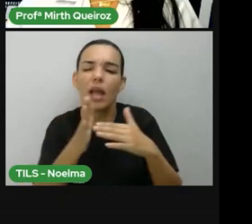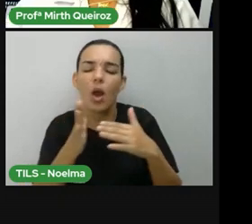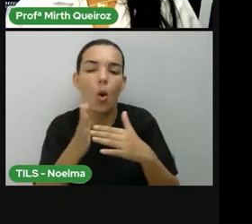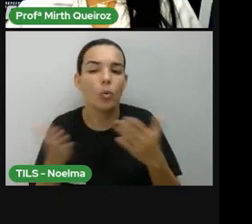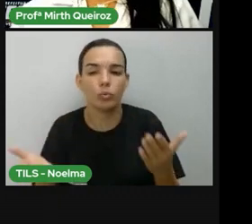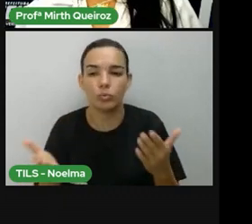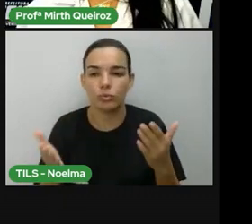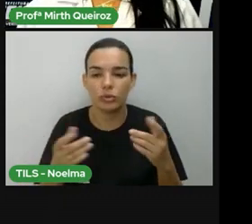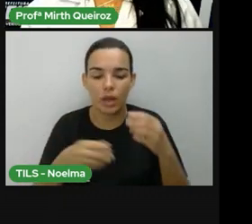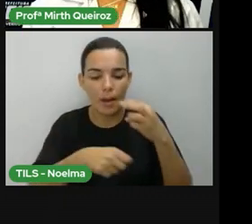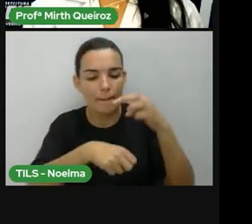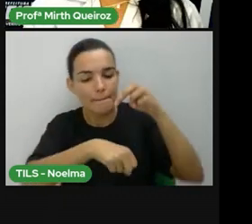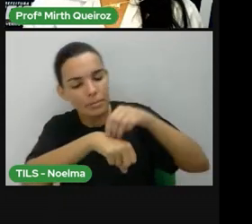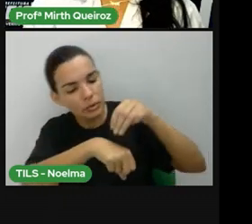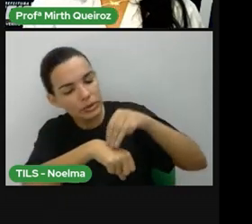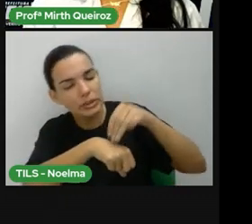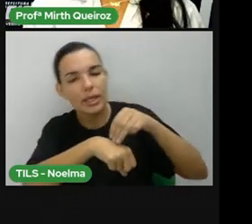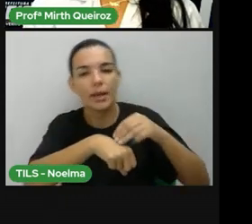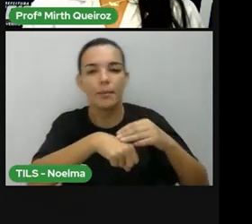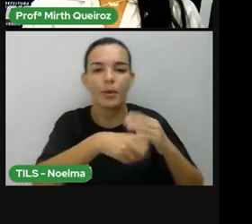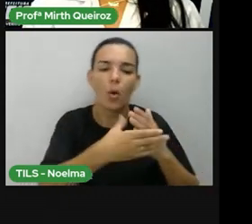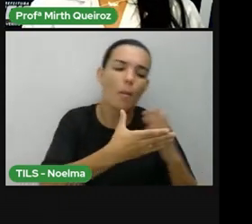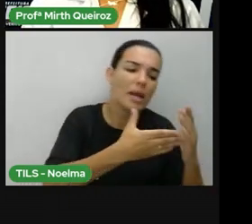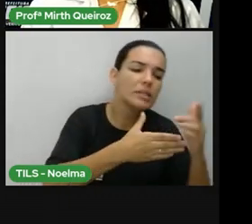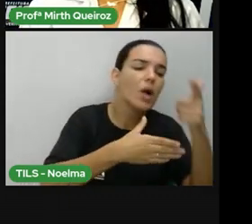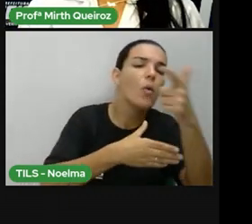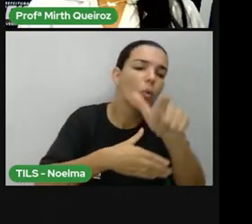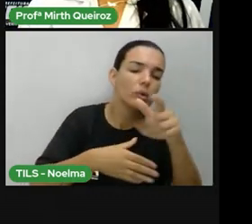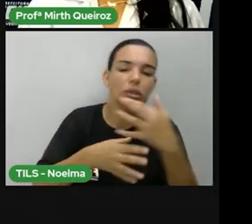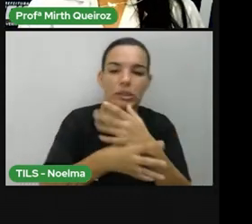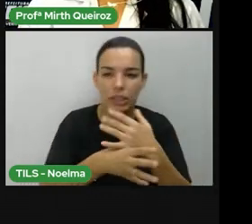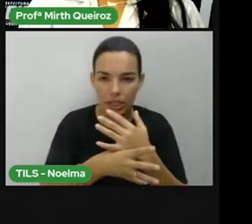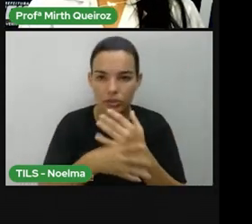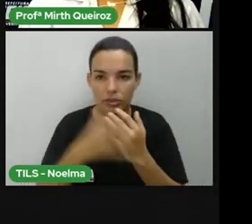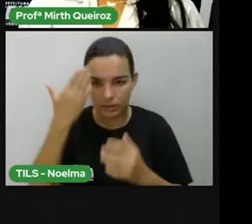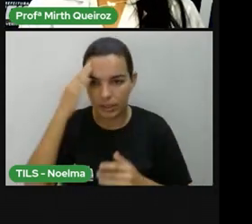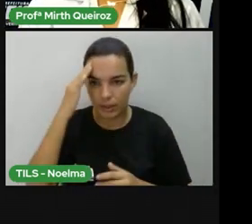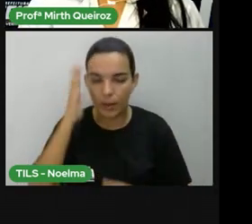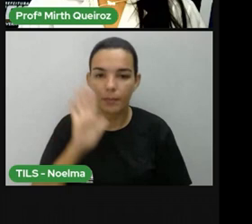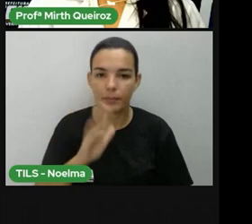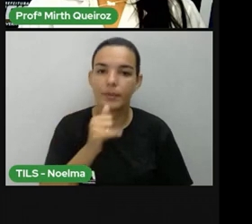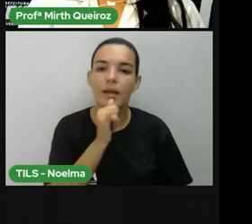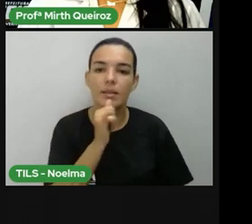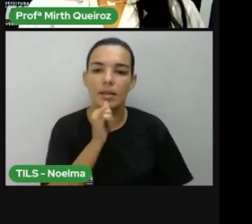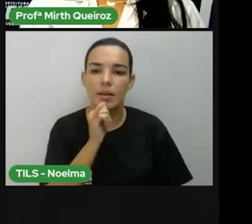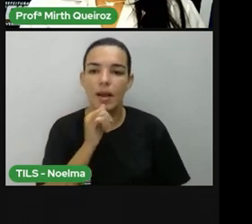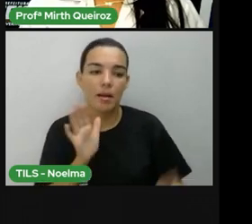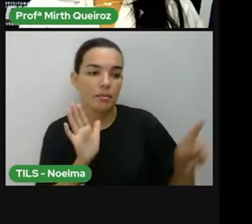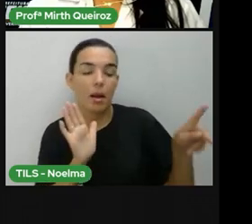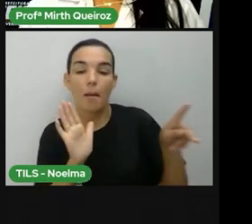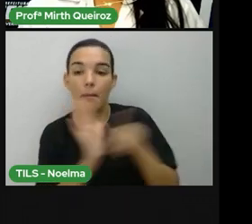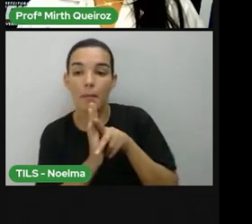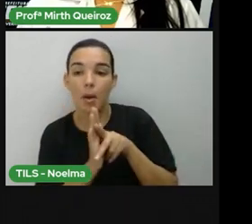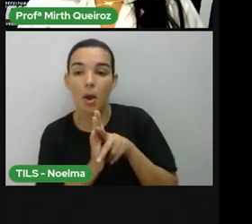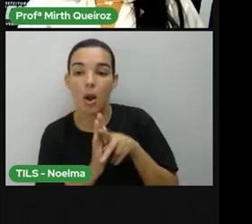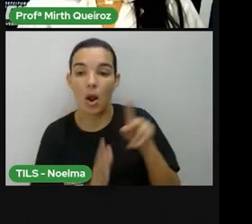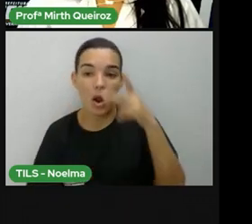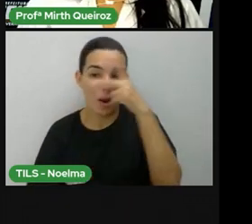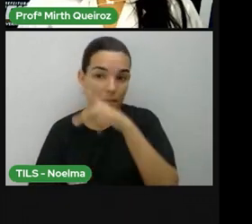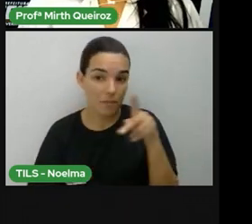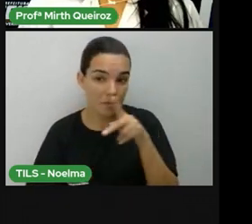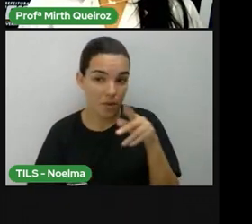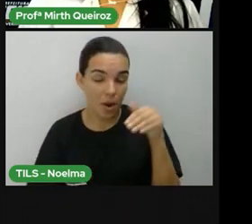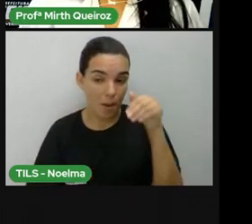partir de onde inicia tal município. Por exemplo, onde a Pró mora é em São Félix do Coribe.